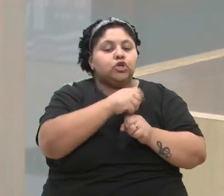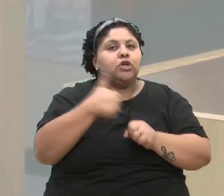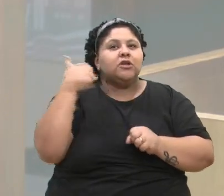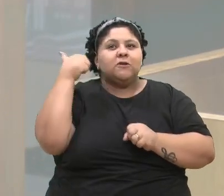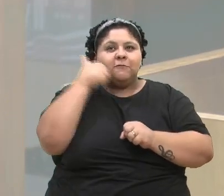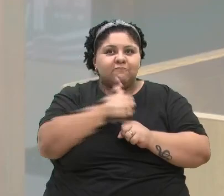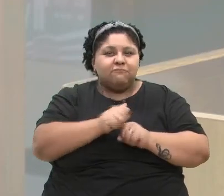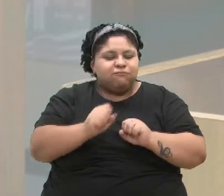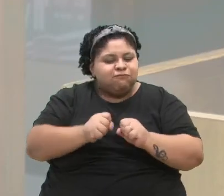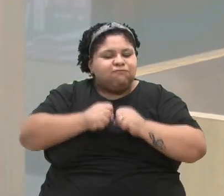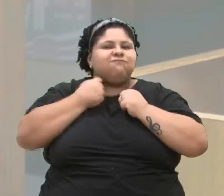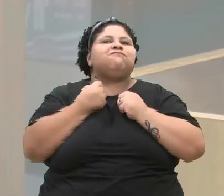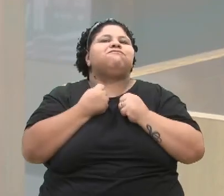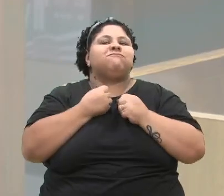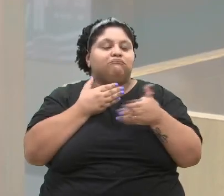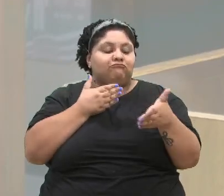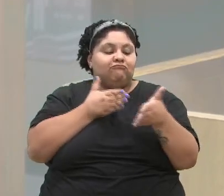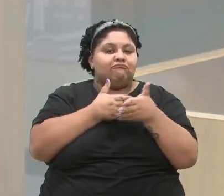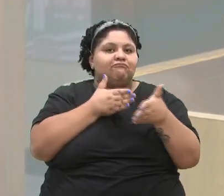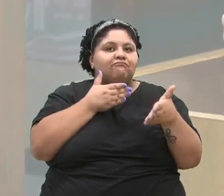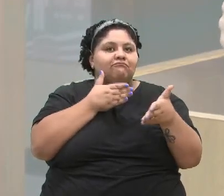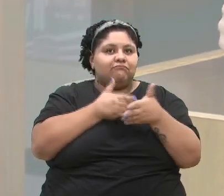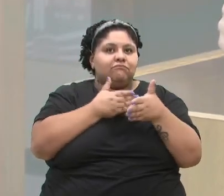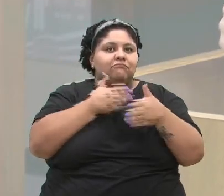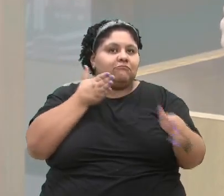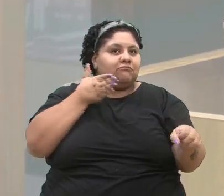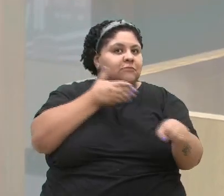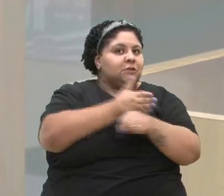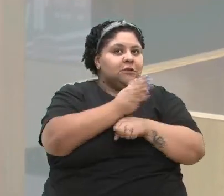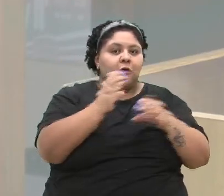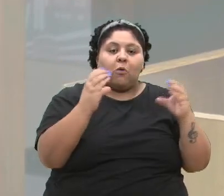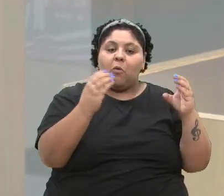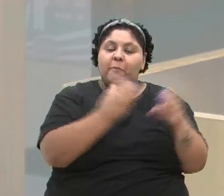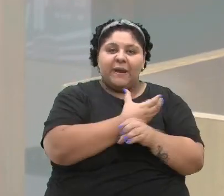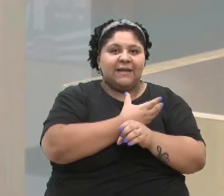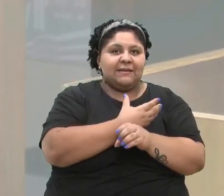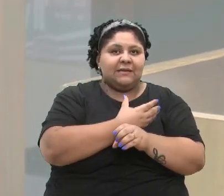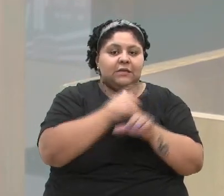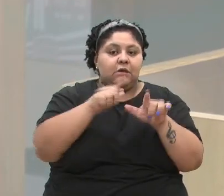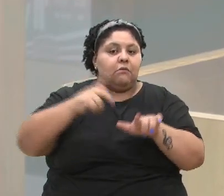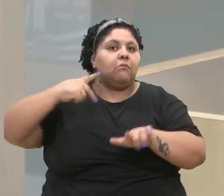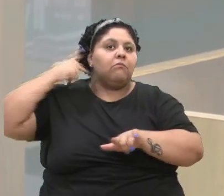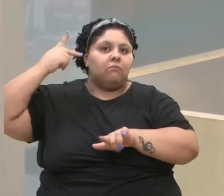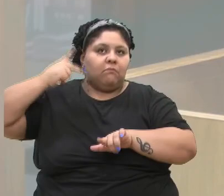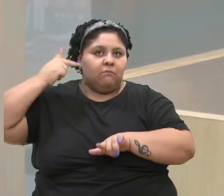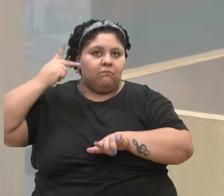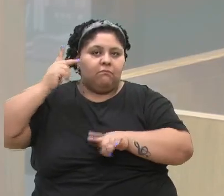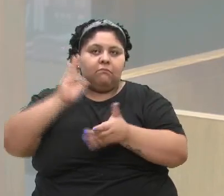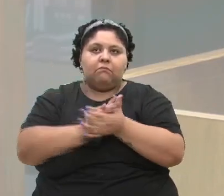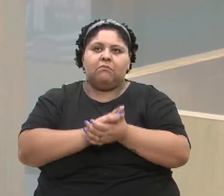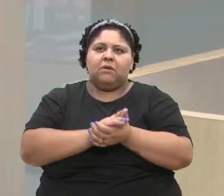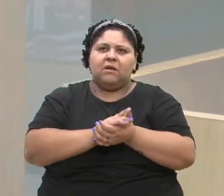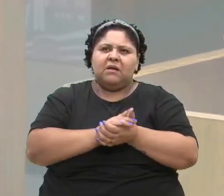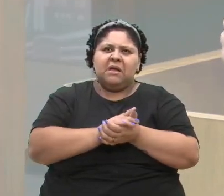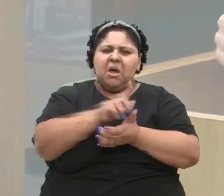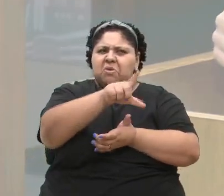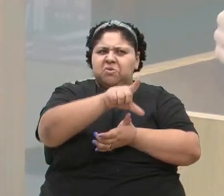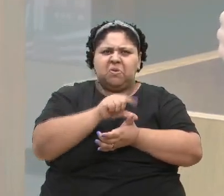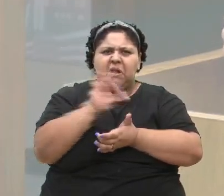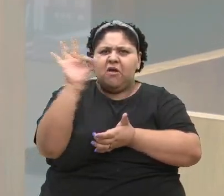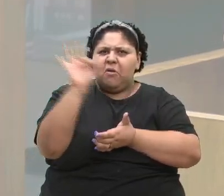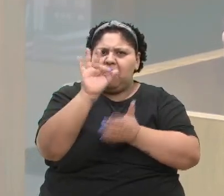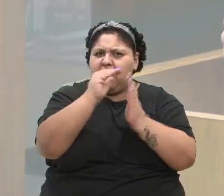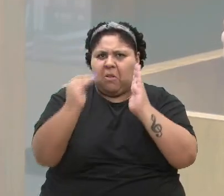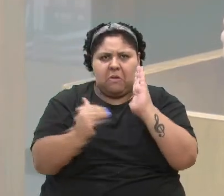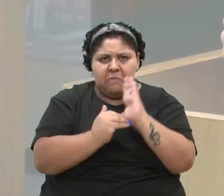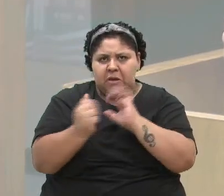enfrentam significativas barreiras para a sua participação efetiva na esfera pública. Ao estabelecer uma cota mínima, essa cota pode